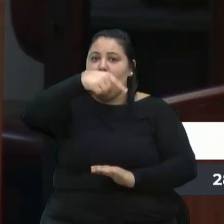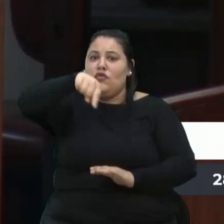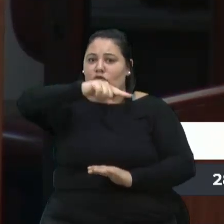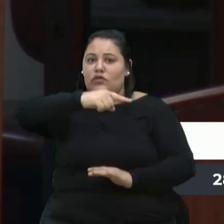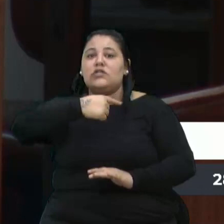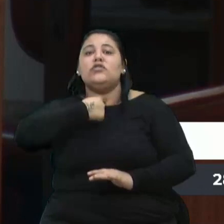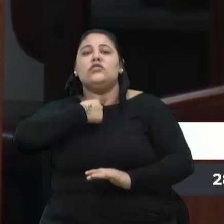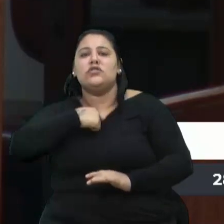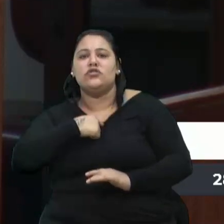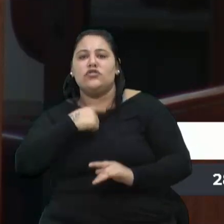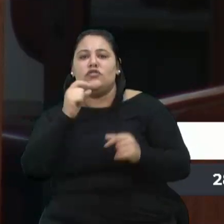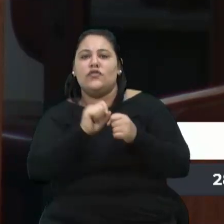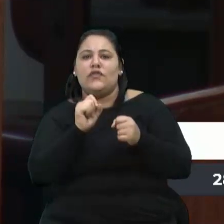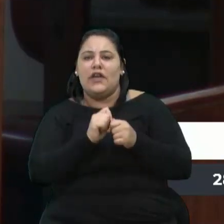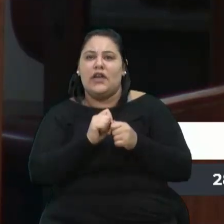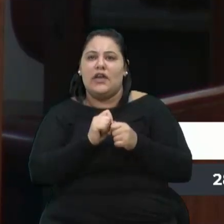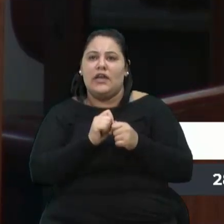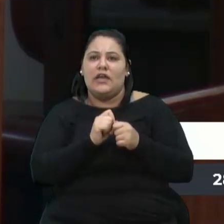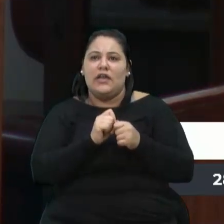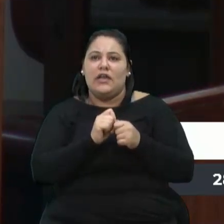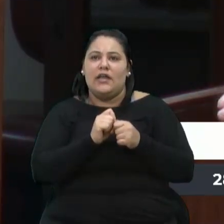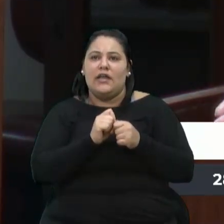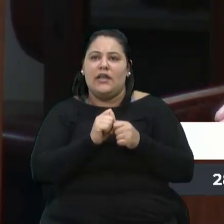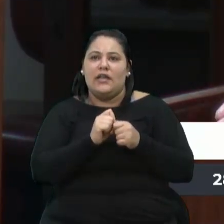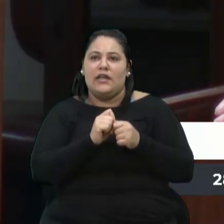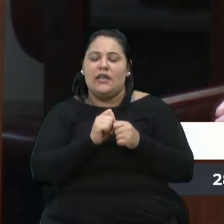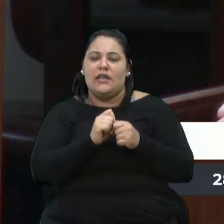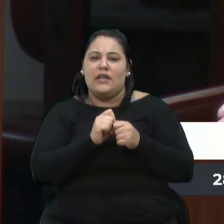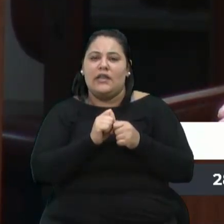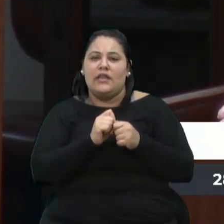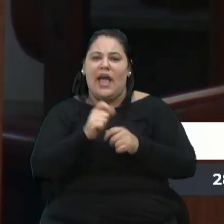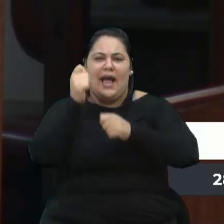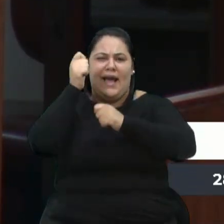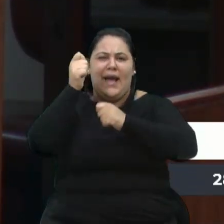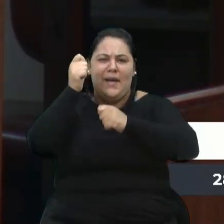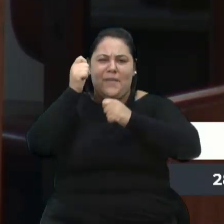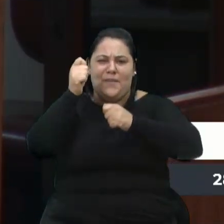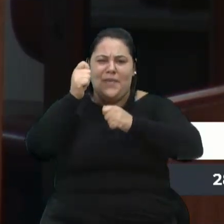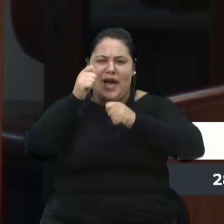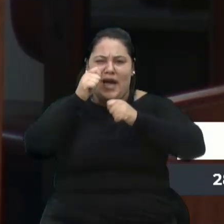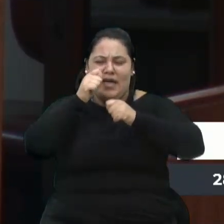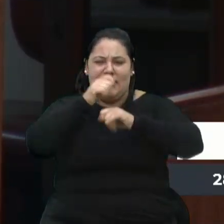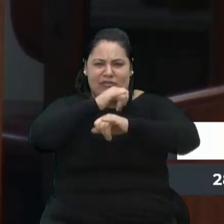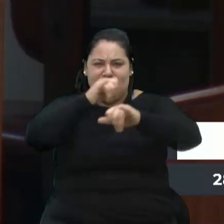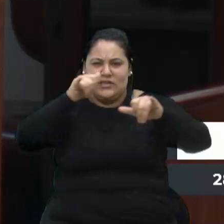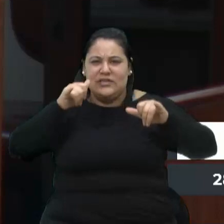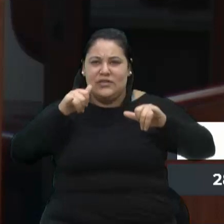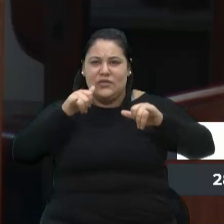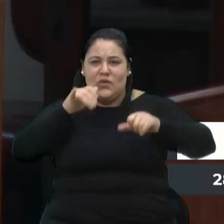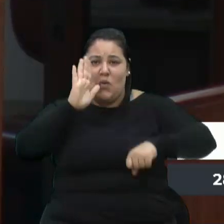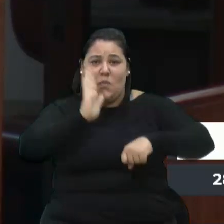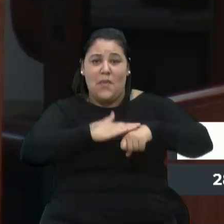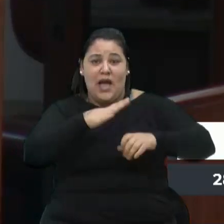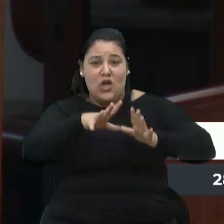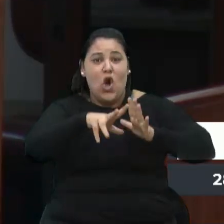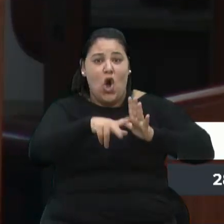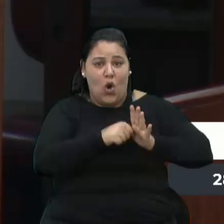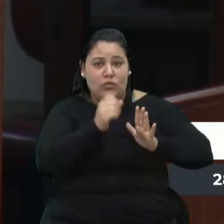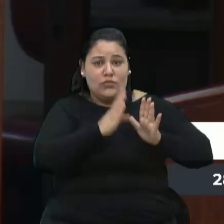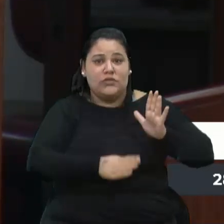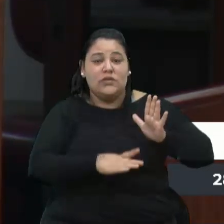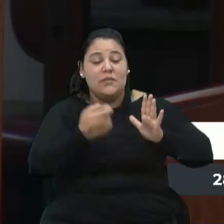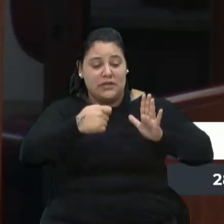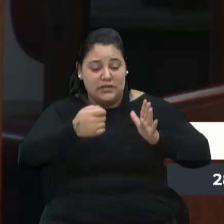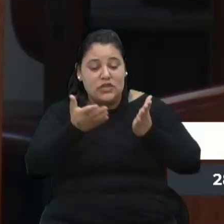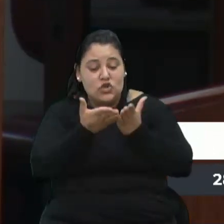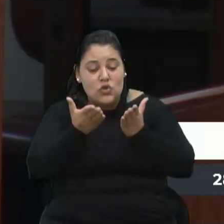ter visto na campanha que foi o maior estelionato eleitoral que a gente já viu. Mas tem 7 dias. Ela vai ter que estudar bastante em